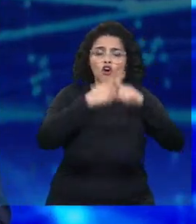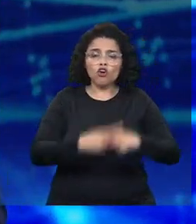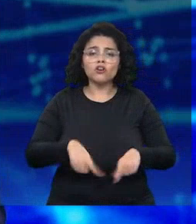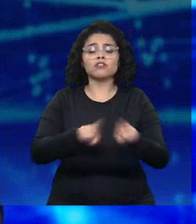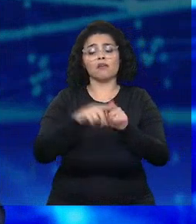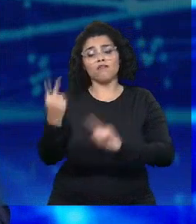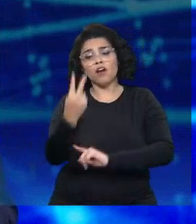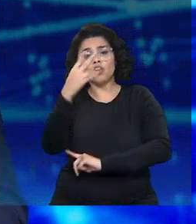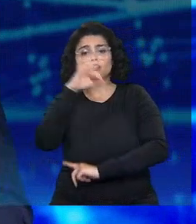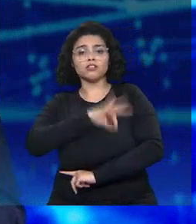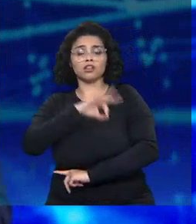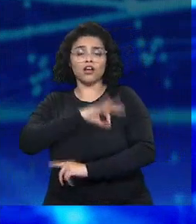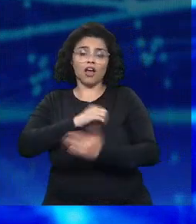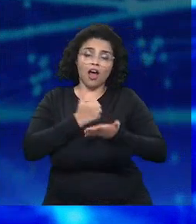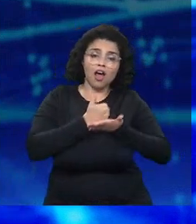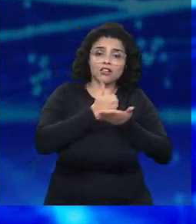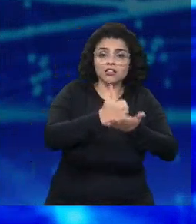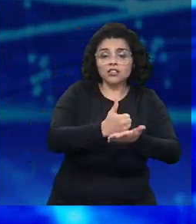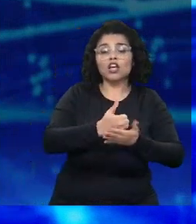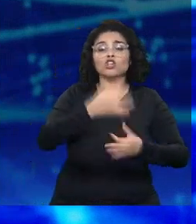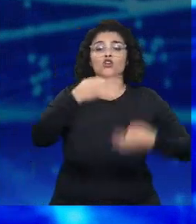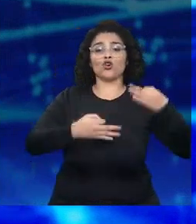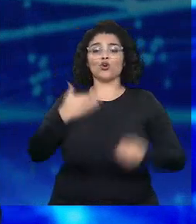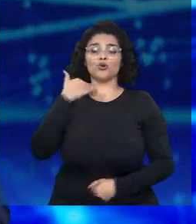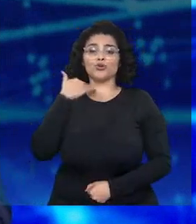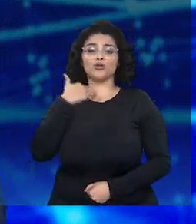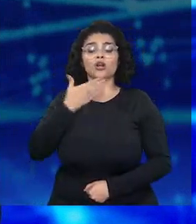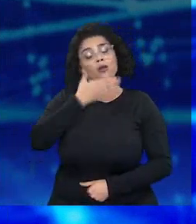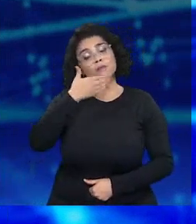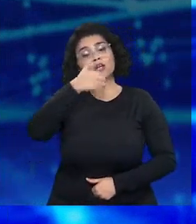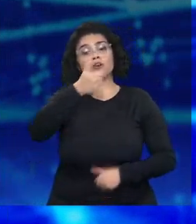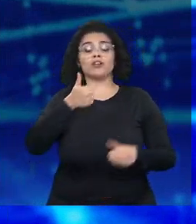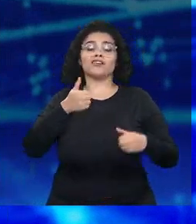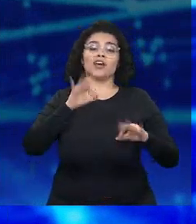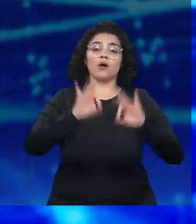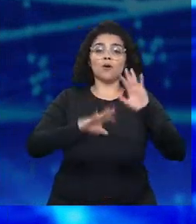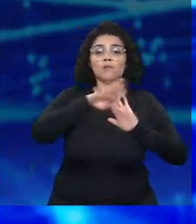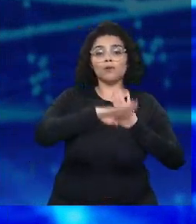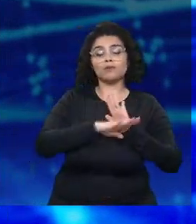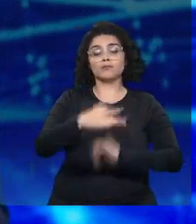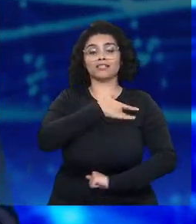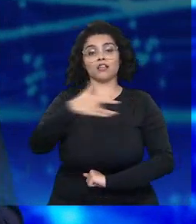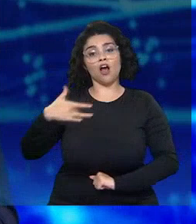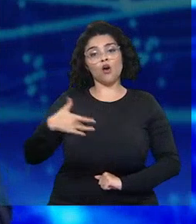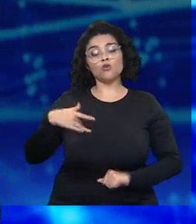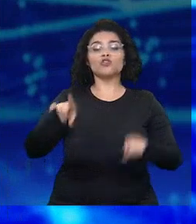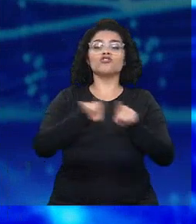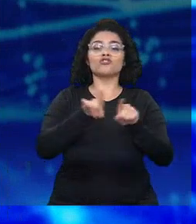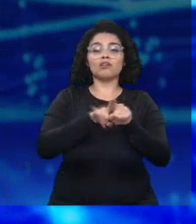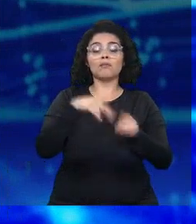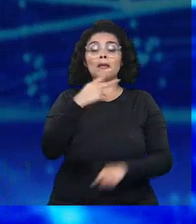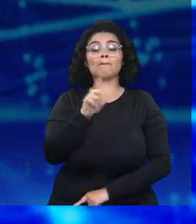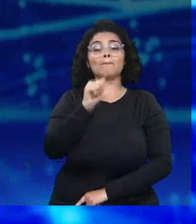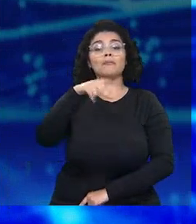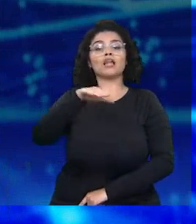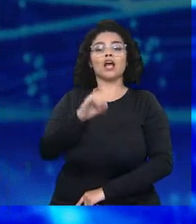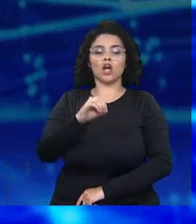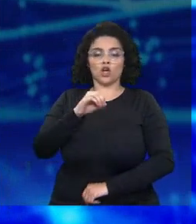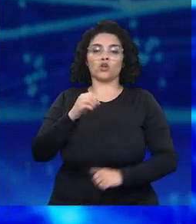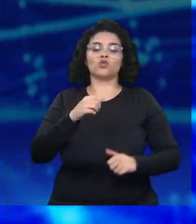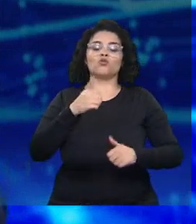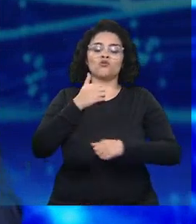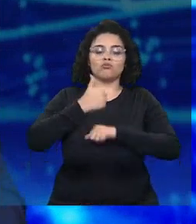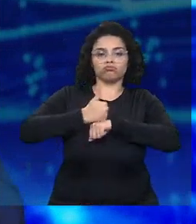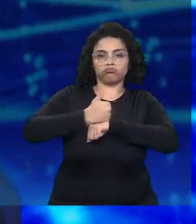por meio da assistência jurídica, por meio da melhoria dos programas de saúde, por meio dos planos de carreira. Além disso, vamos investir pesadamente em